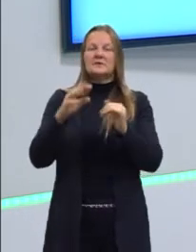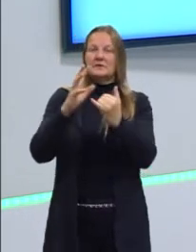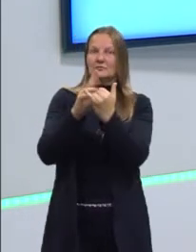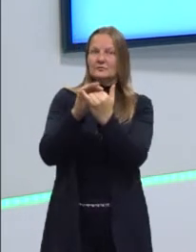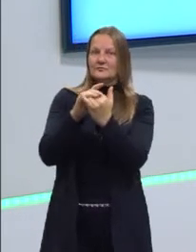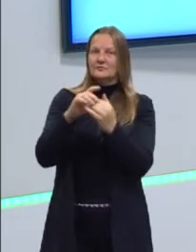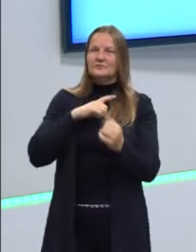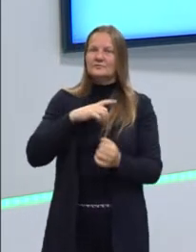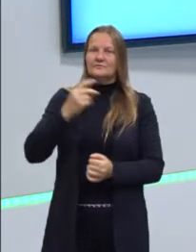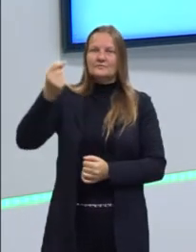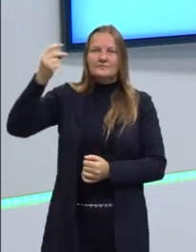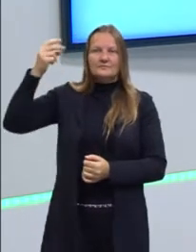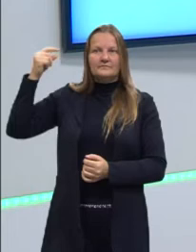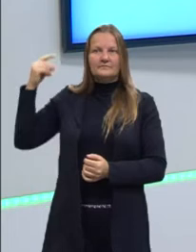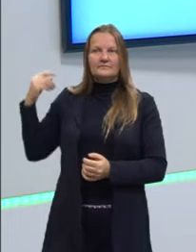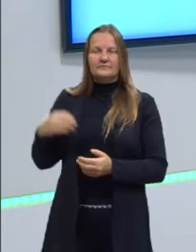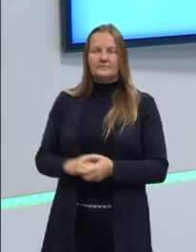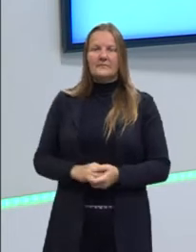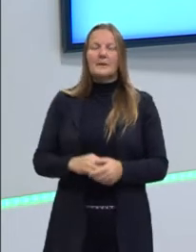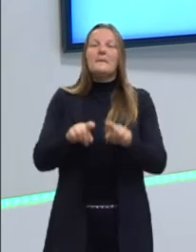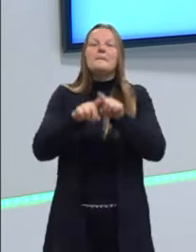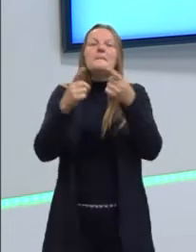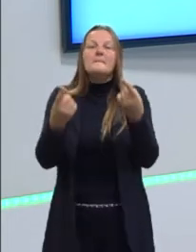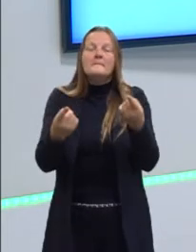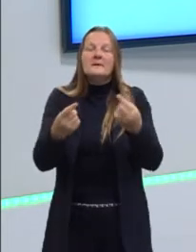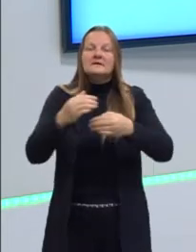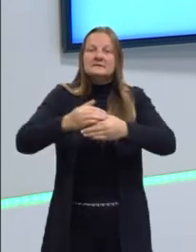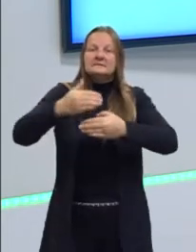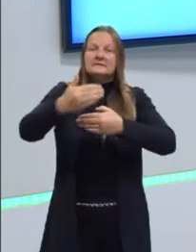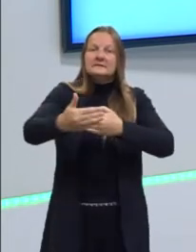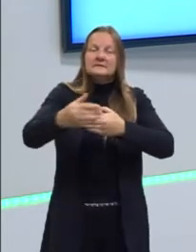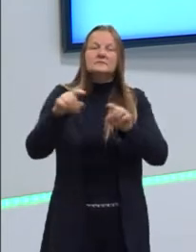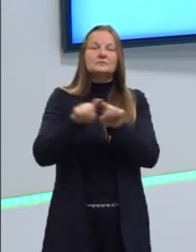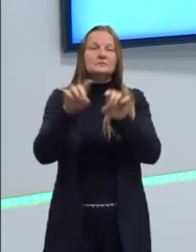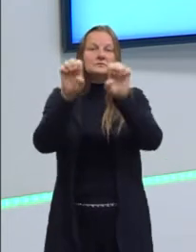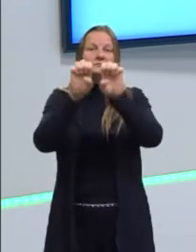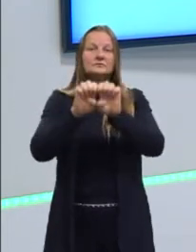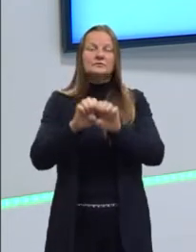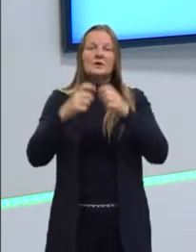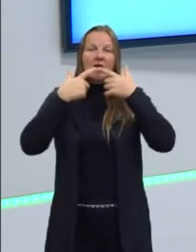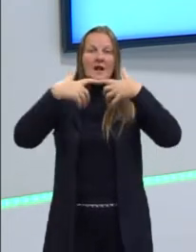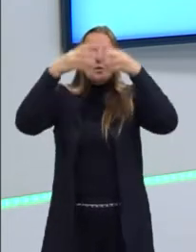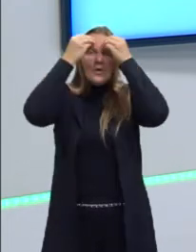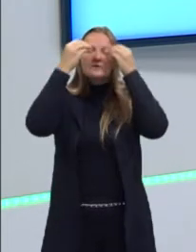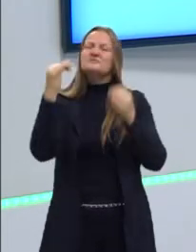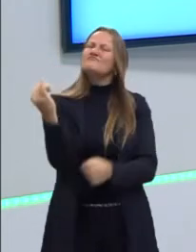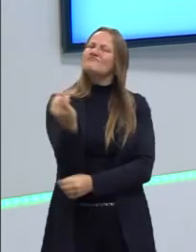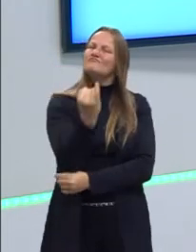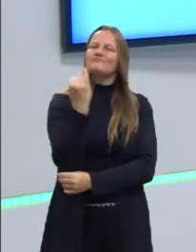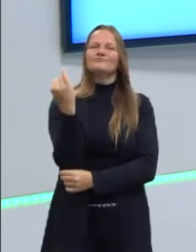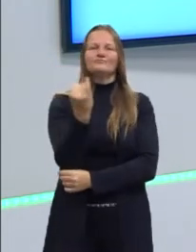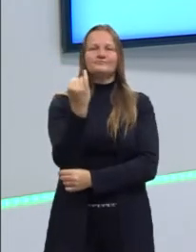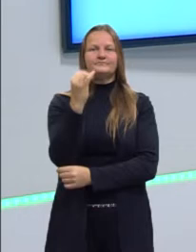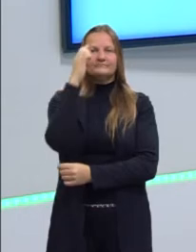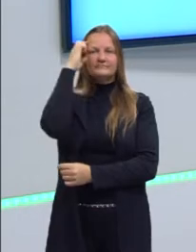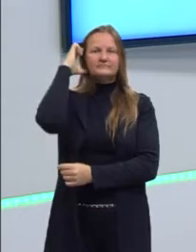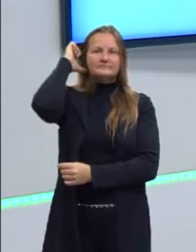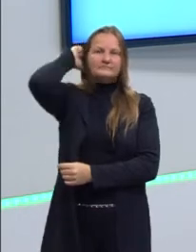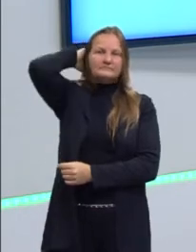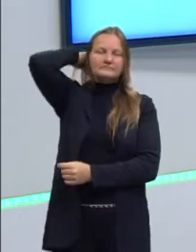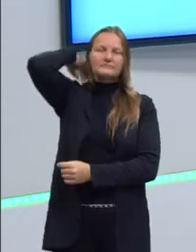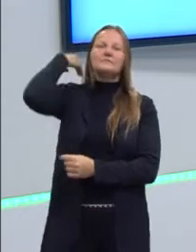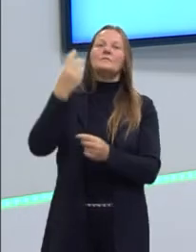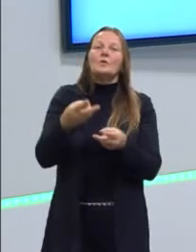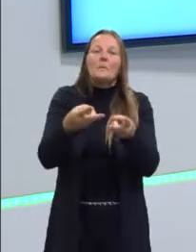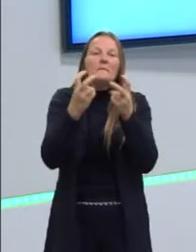YouTube, nas aulas anteriores. Mas, além dessa estrutura, a linguagem também é importante. E é importante perceber que